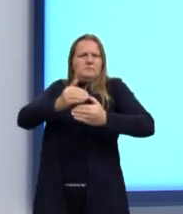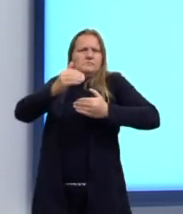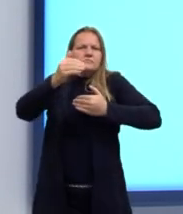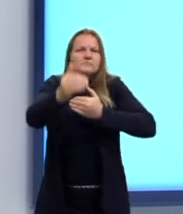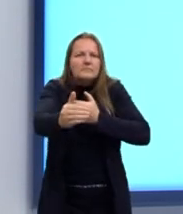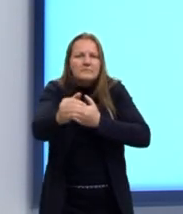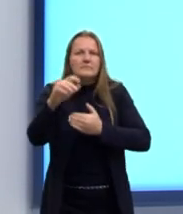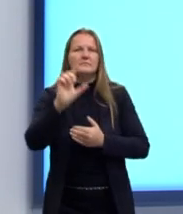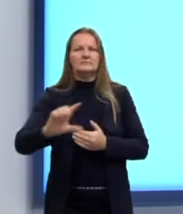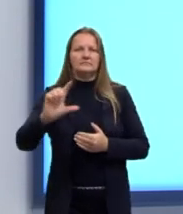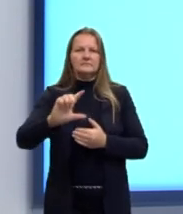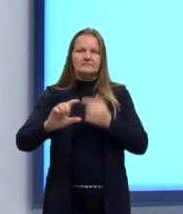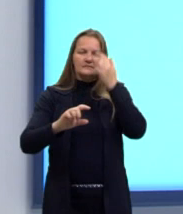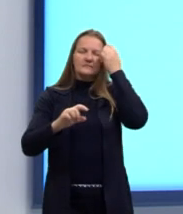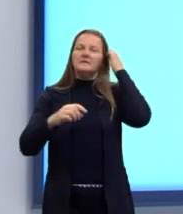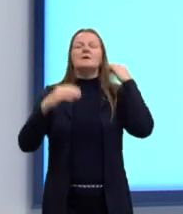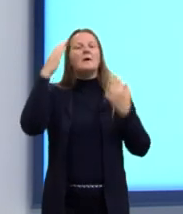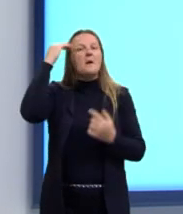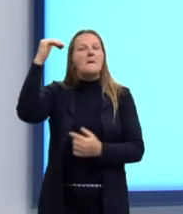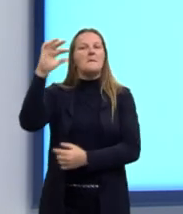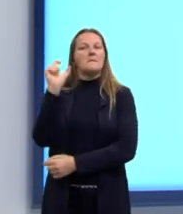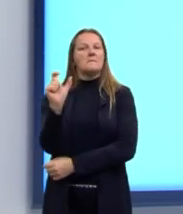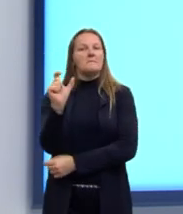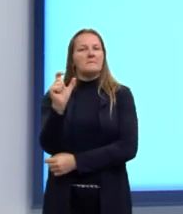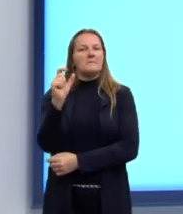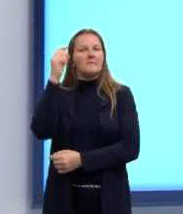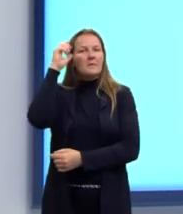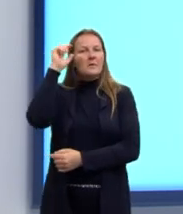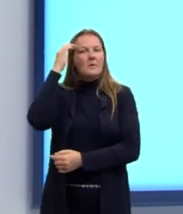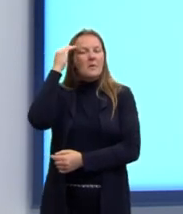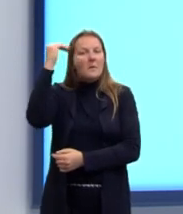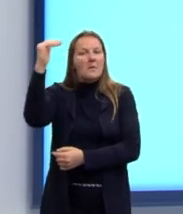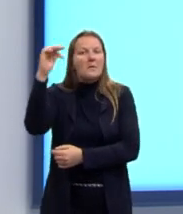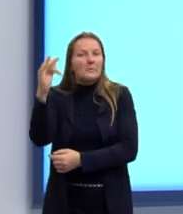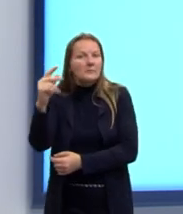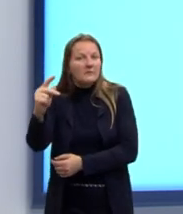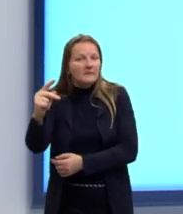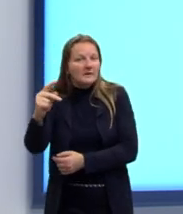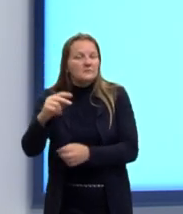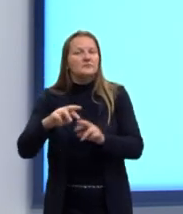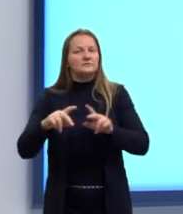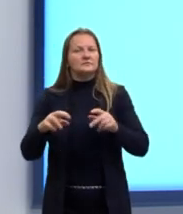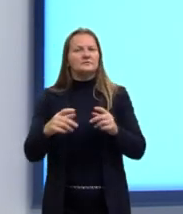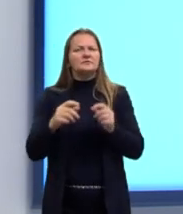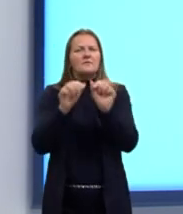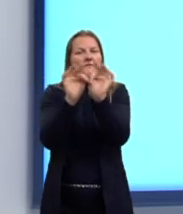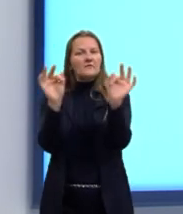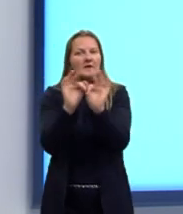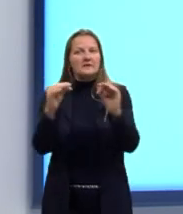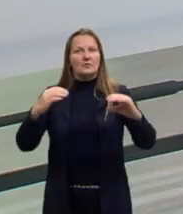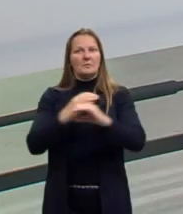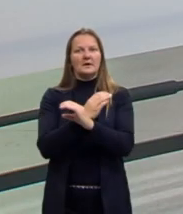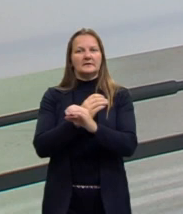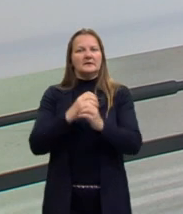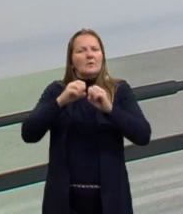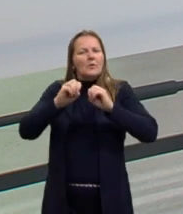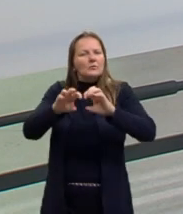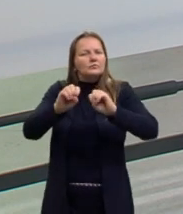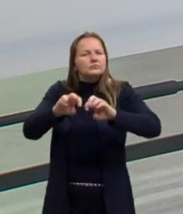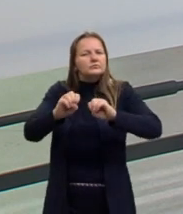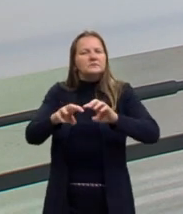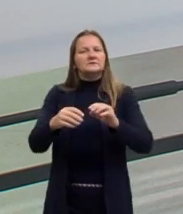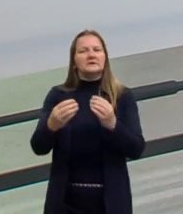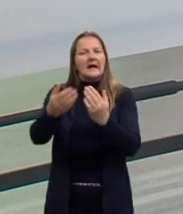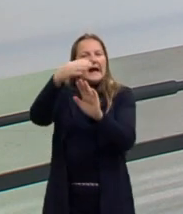literal, os provérbios são frases completas, utilizadas para transmitir algum tipo de ensinamento. Ou